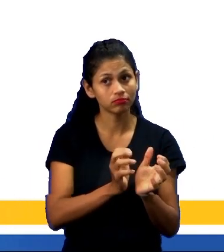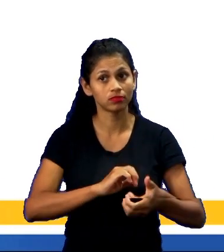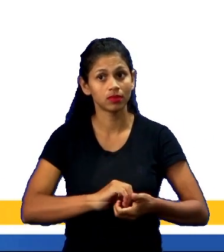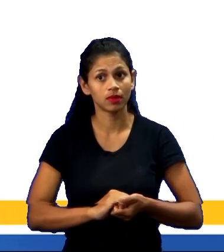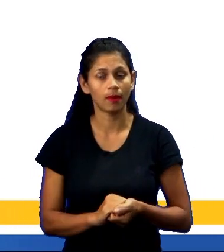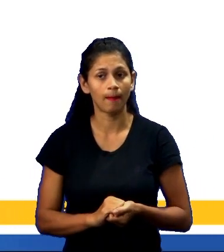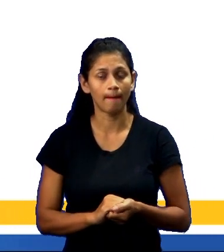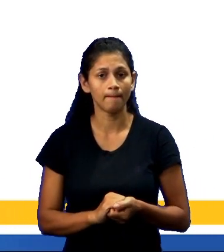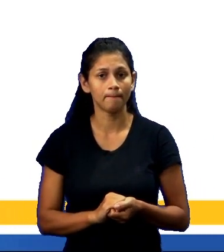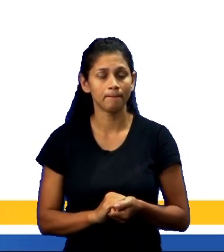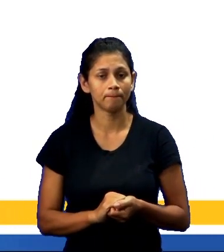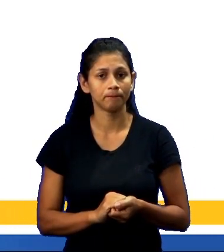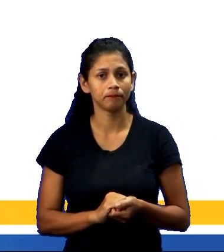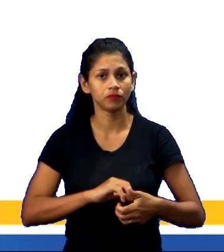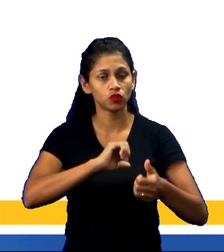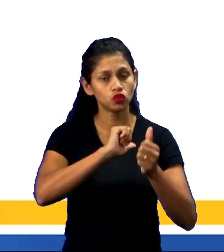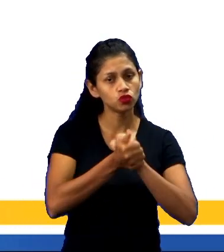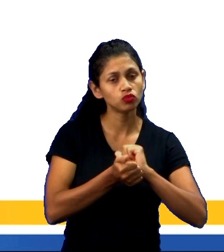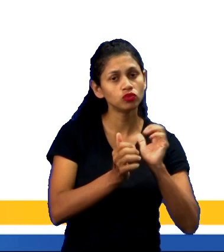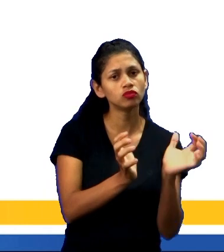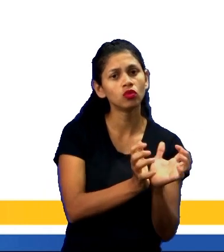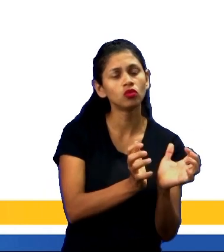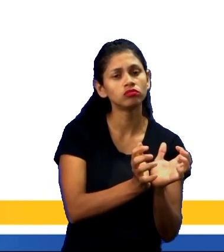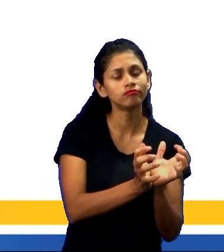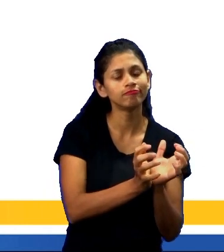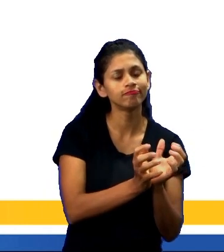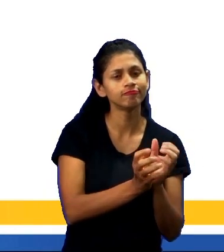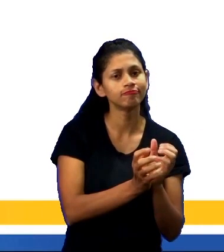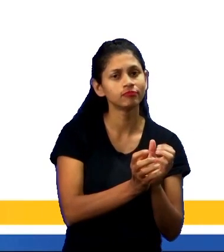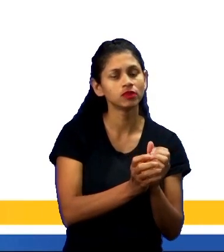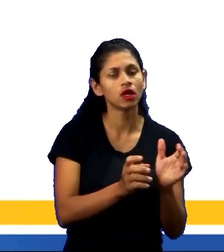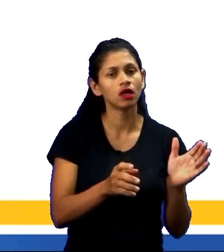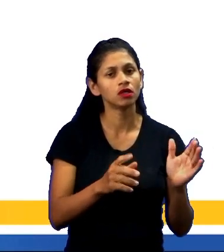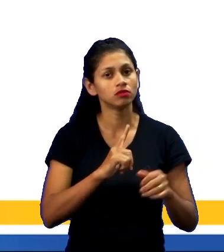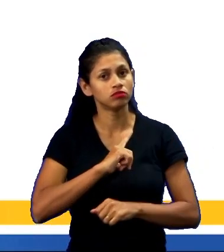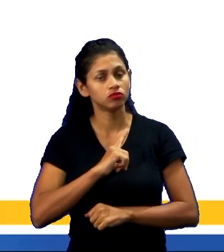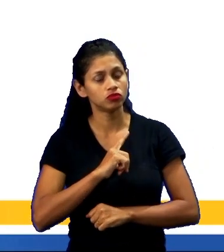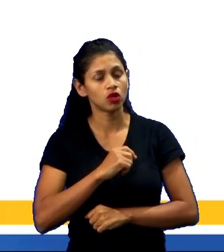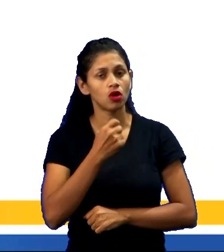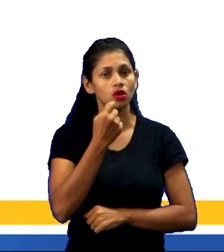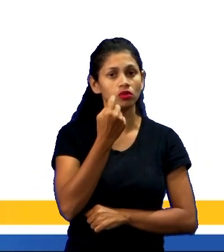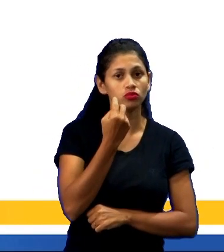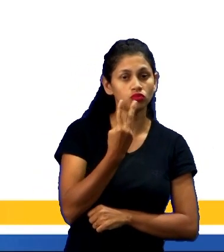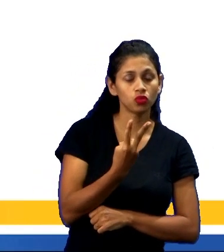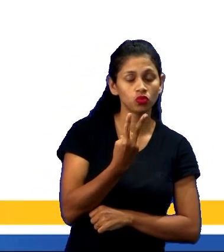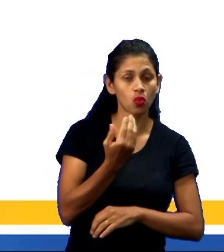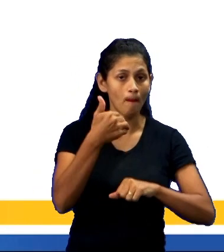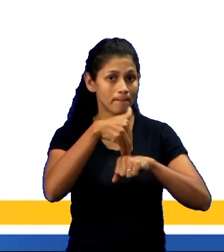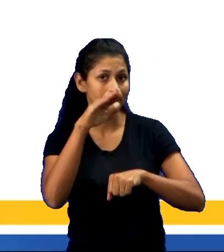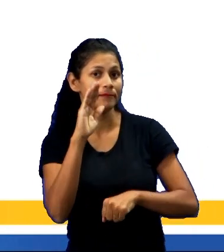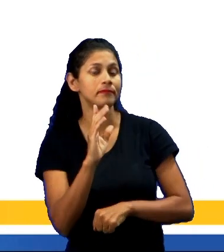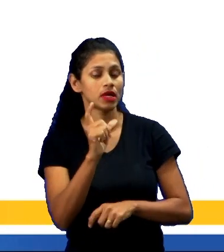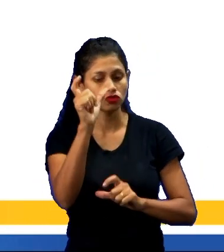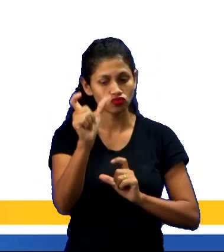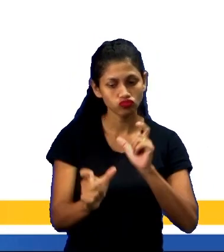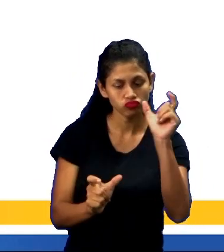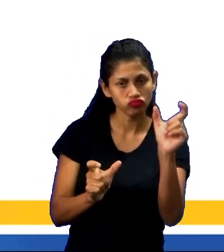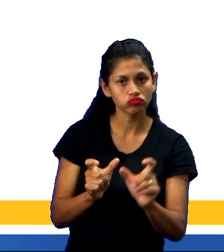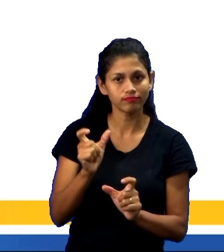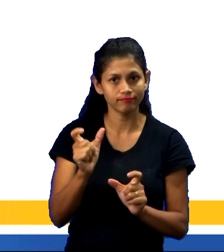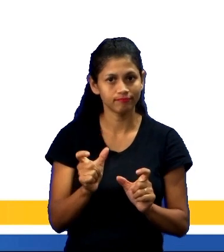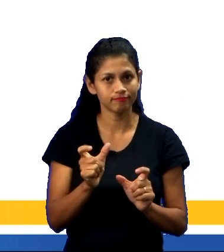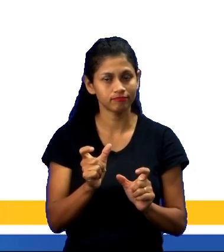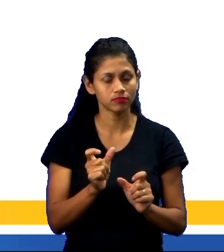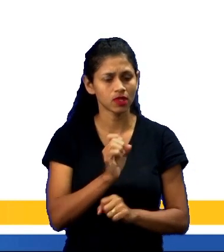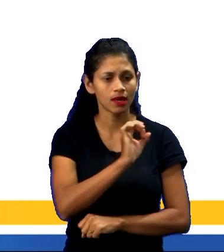abordar aqui. Os esportes coletivos são compostos por dois ou mais jogadores competindo com outra equipe. Cada esporte